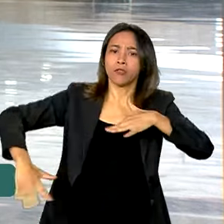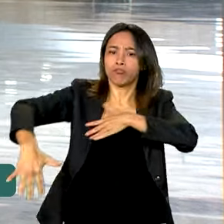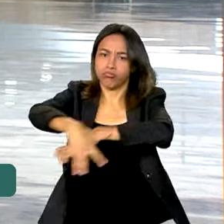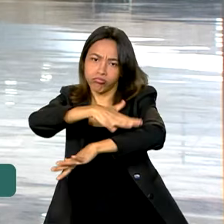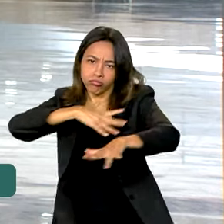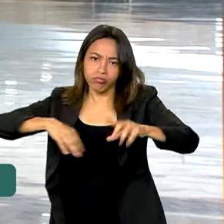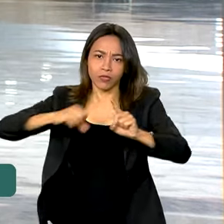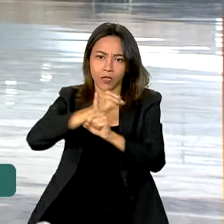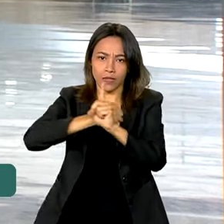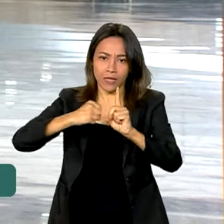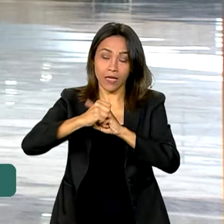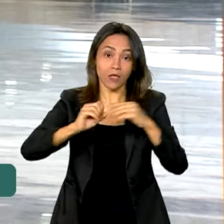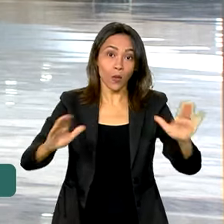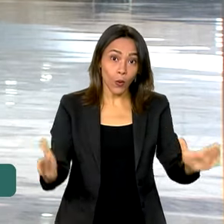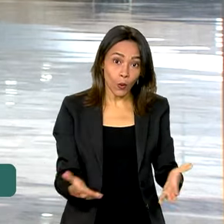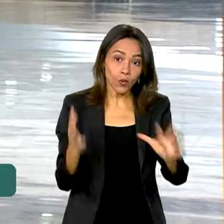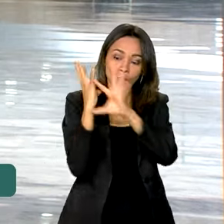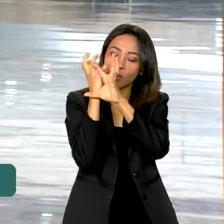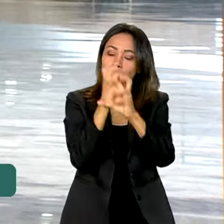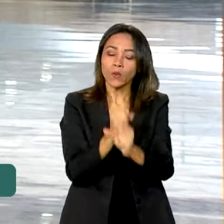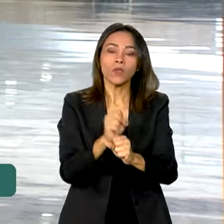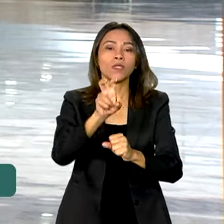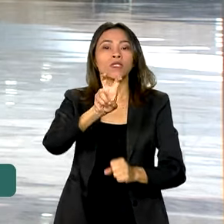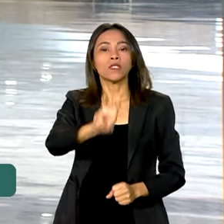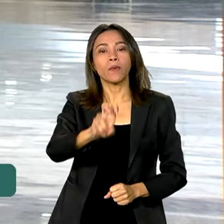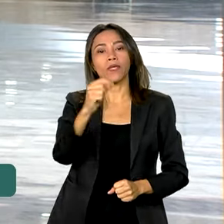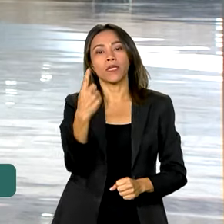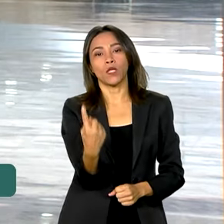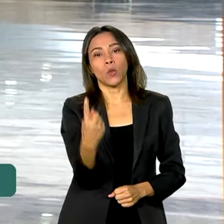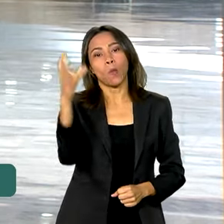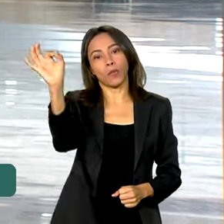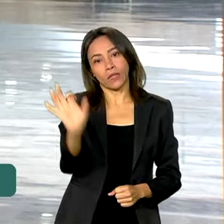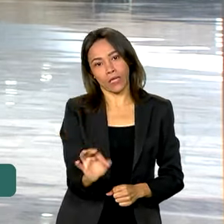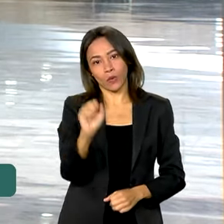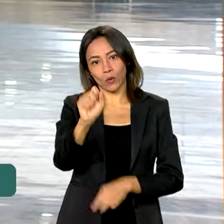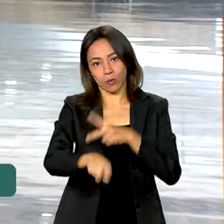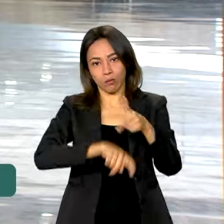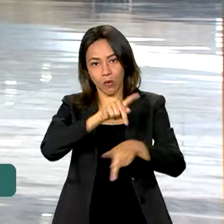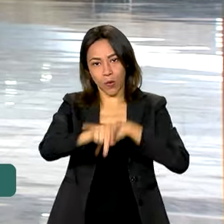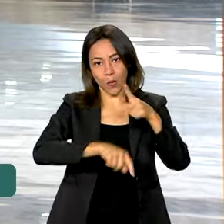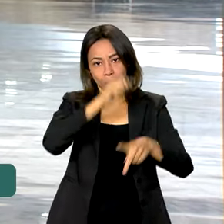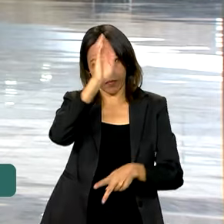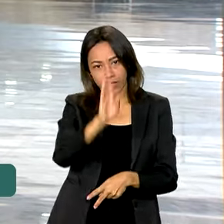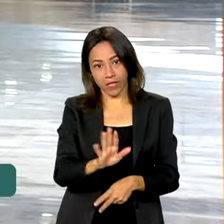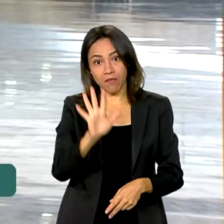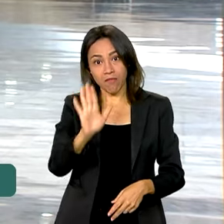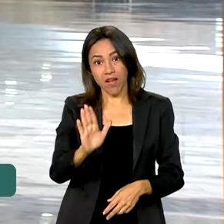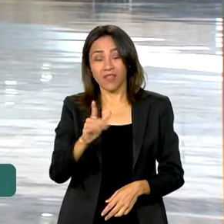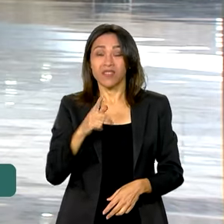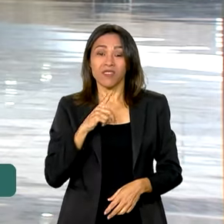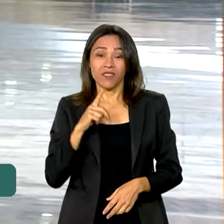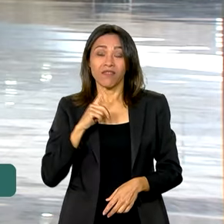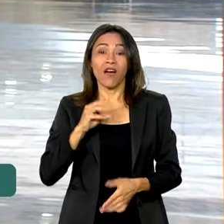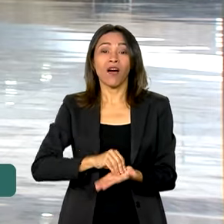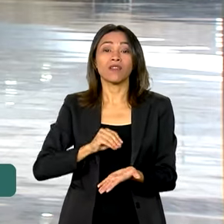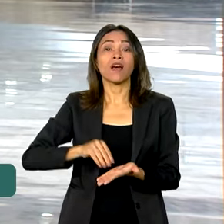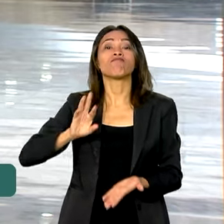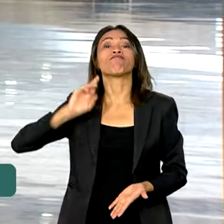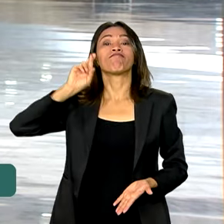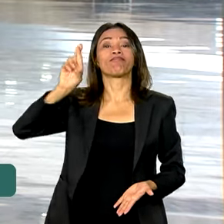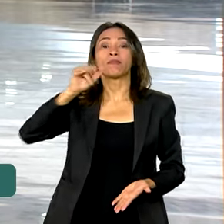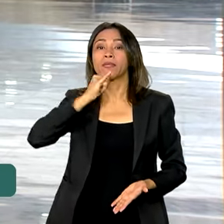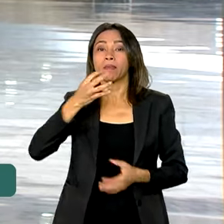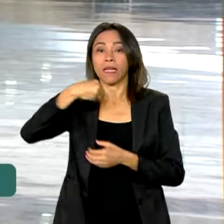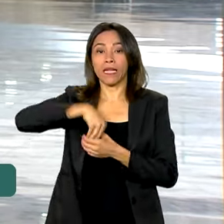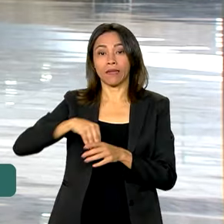As mulheres representam hoje 51% da população brasileira, mas estão subrepresentadas. Na Câmara dos Deputados,